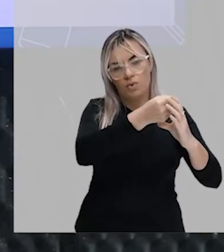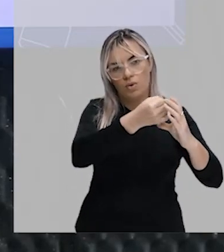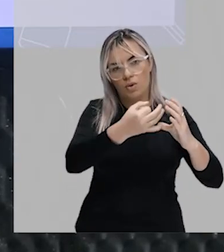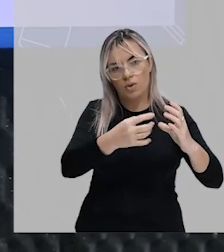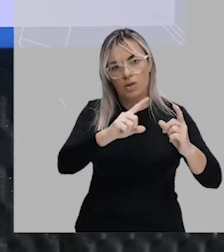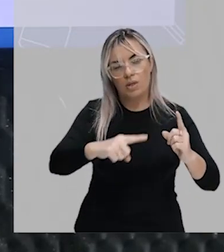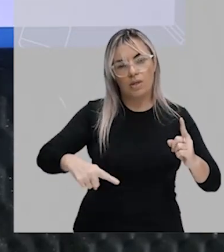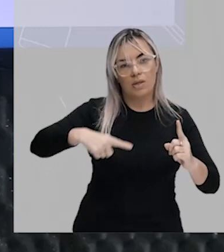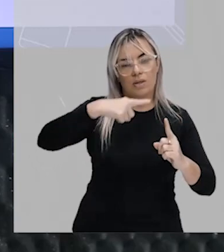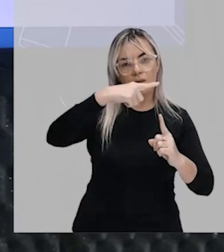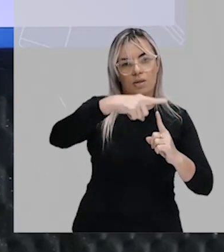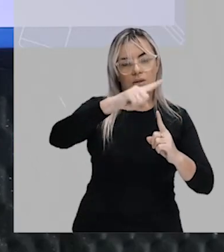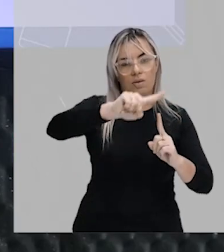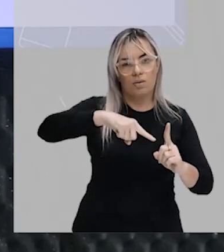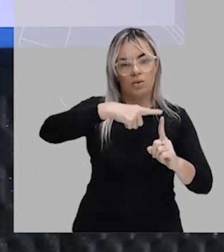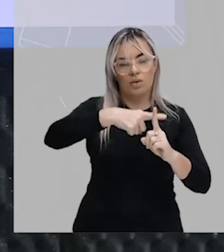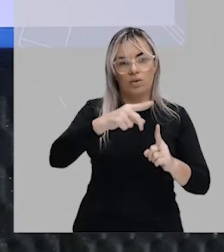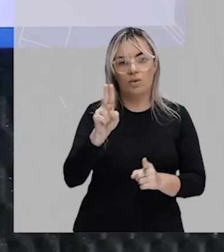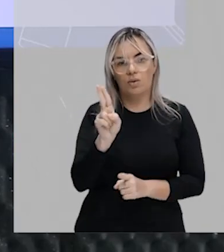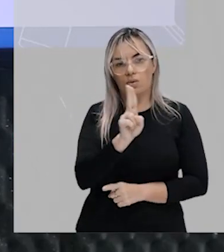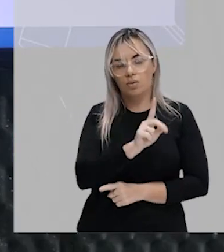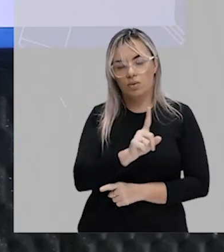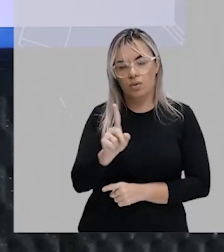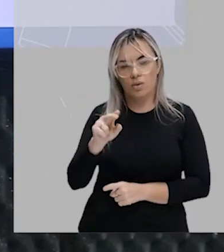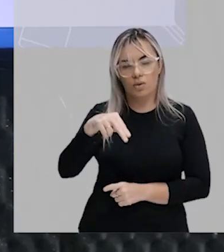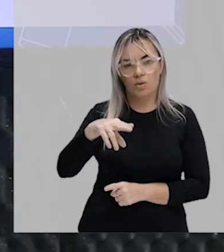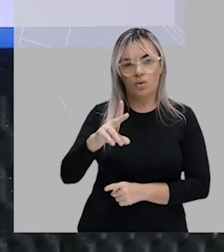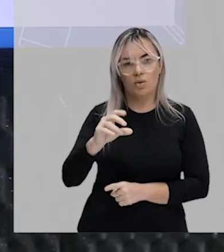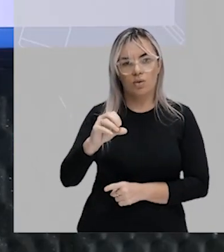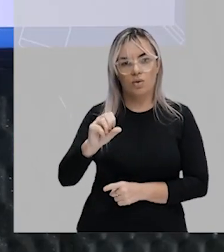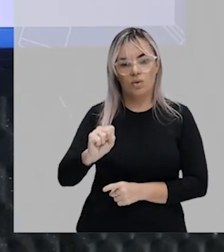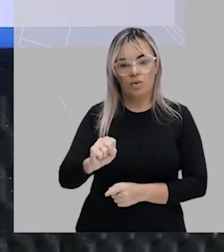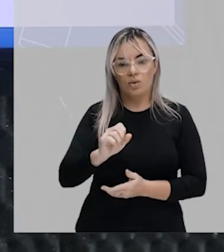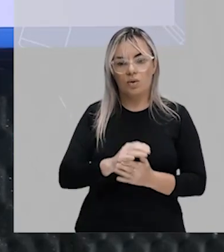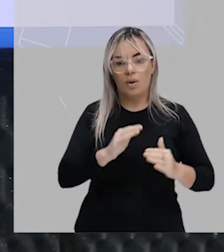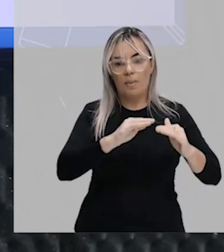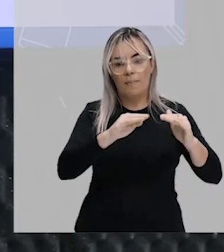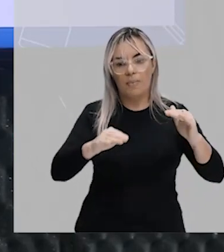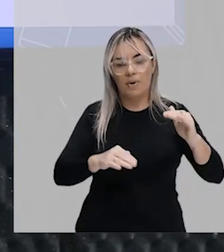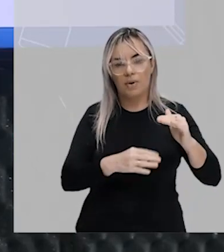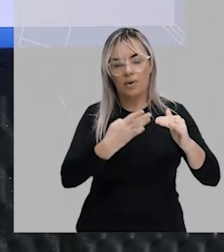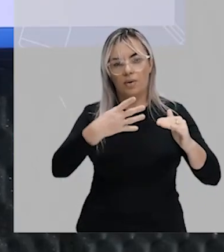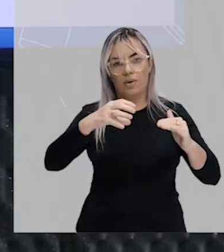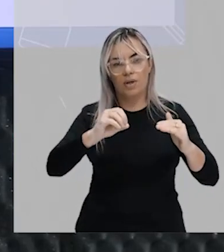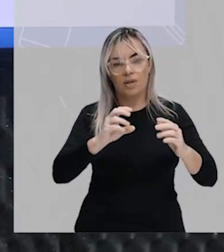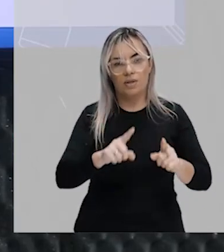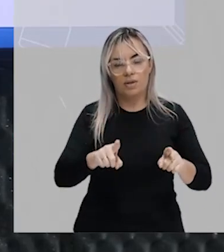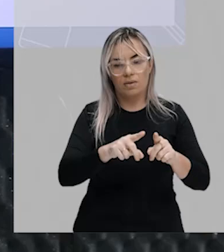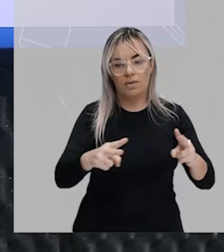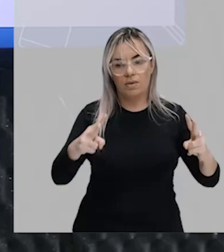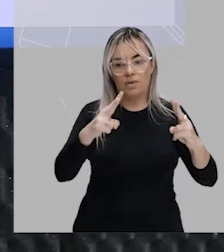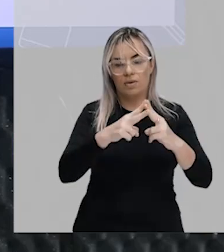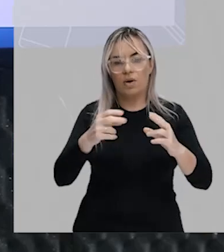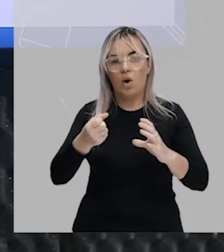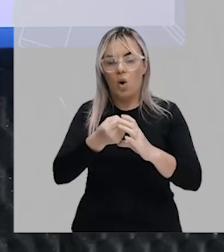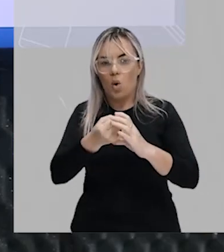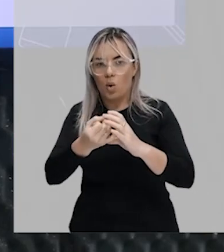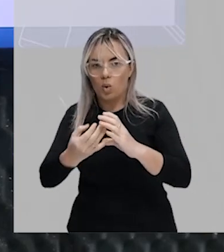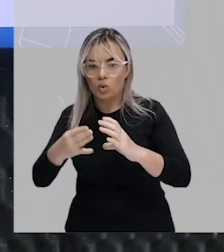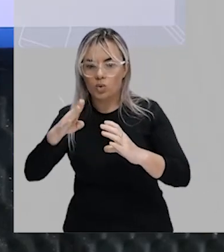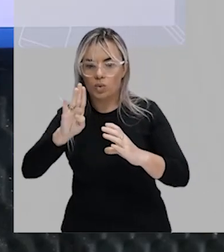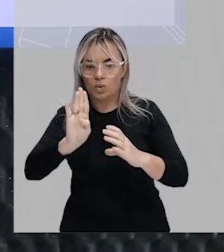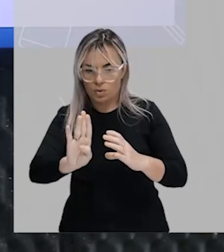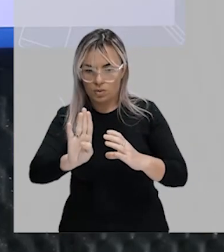positivos, não nulos, menores que 40 e pares. E temos também o conjunto B, né, o segundo conjunto que foi